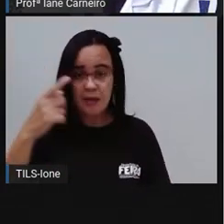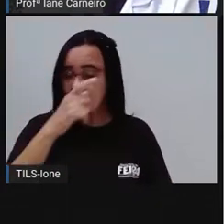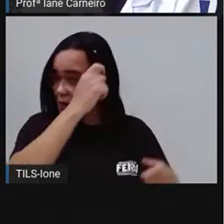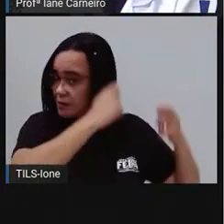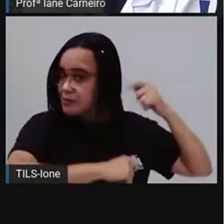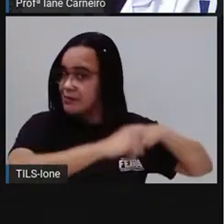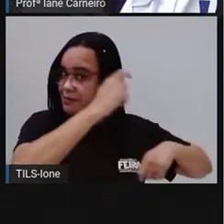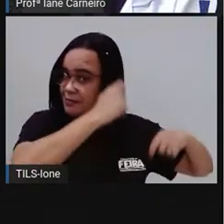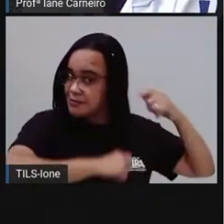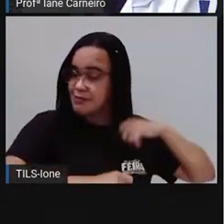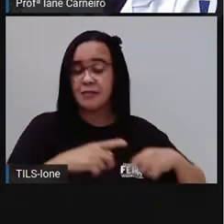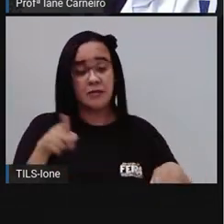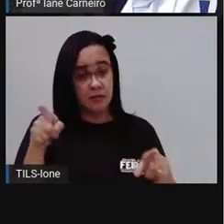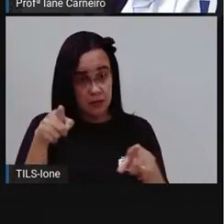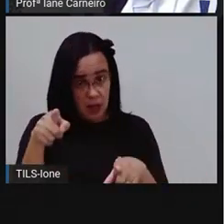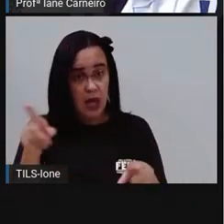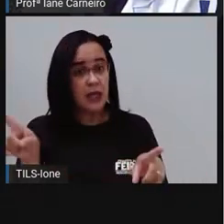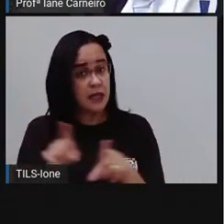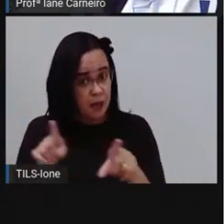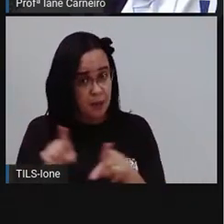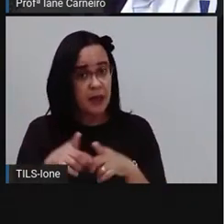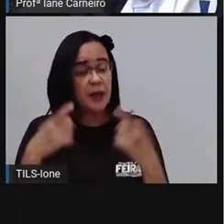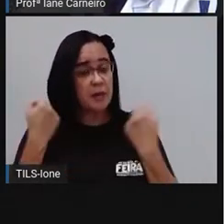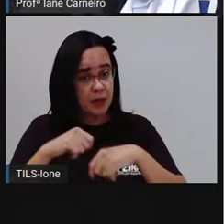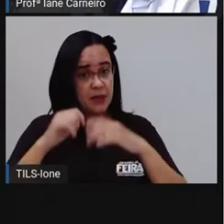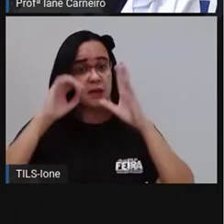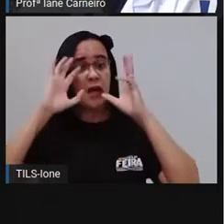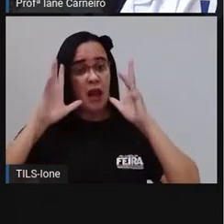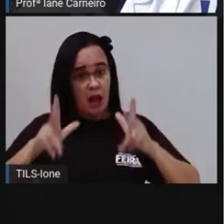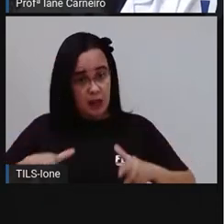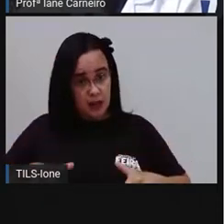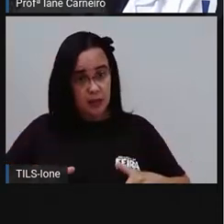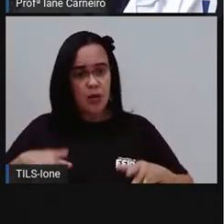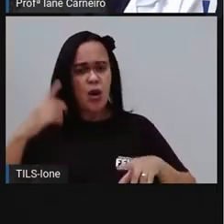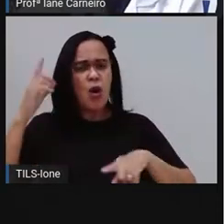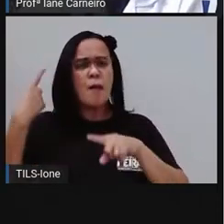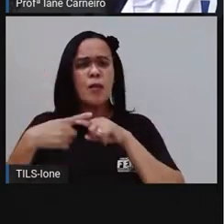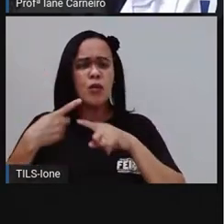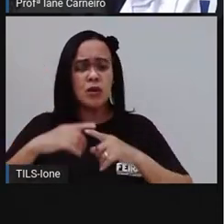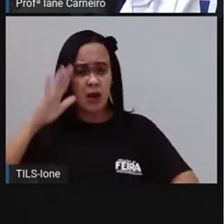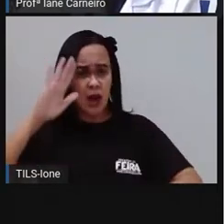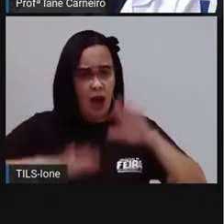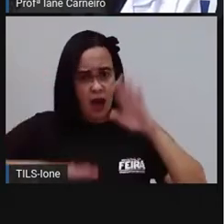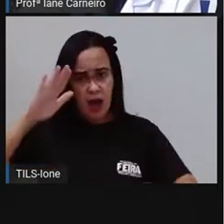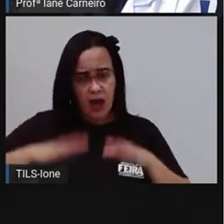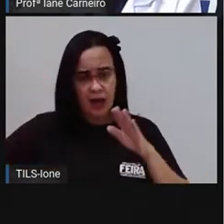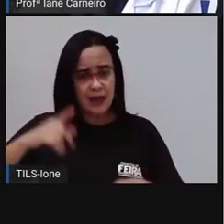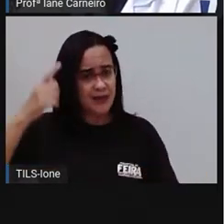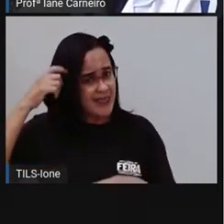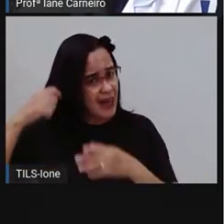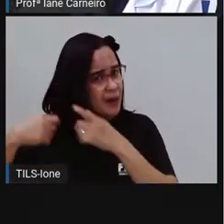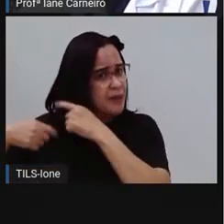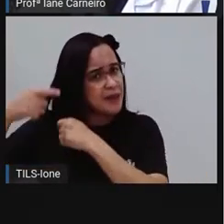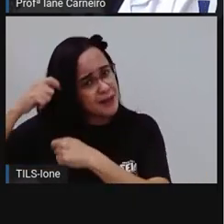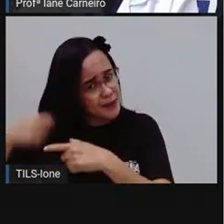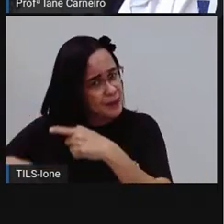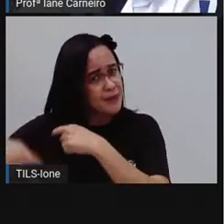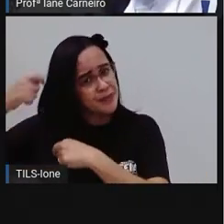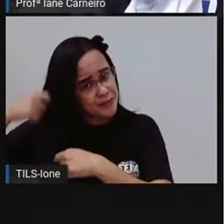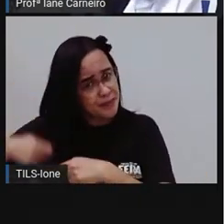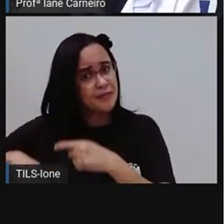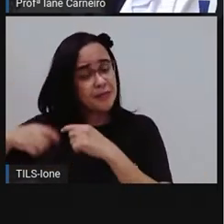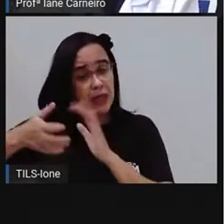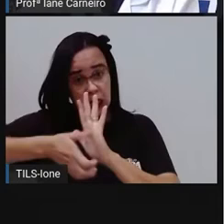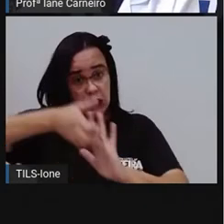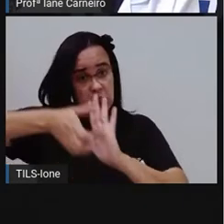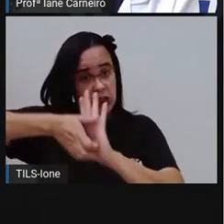precisa limpar. E às vezes ela acumula cabelo aqui nessa parte. Então, restos de cabelo que caem da nossa cabeça, então tem que